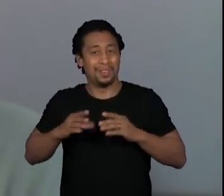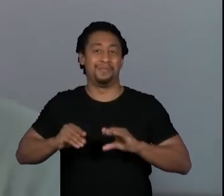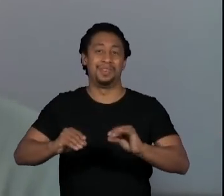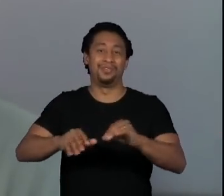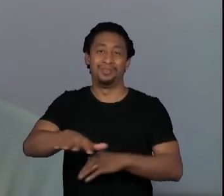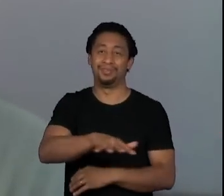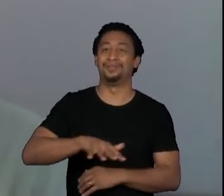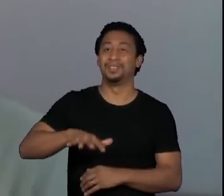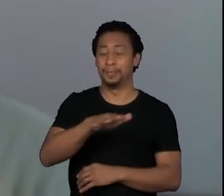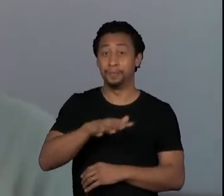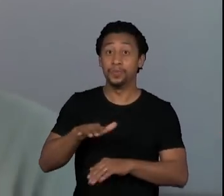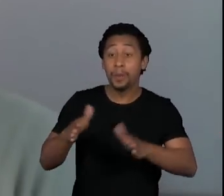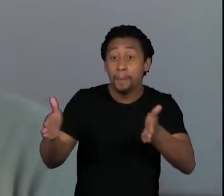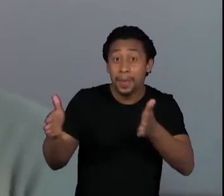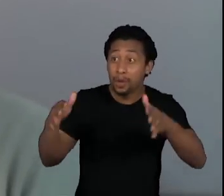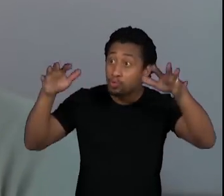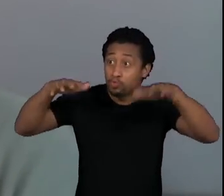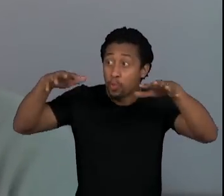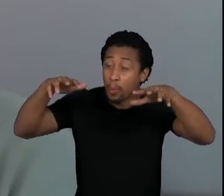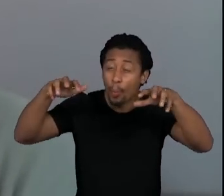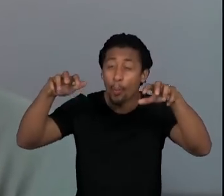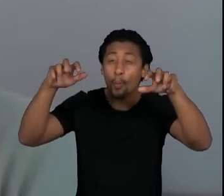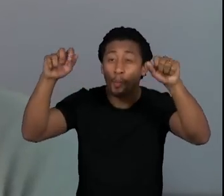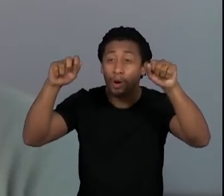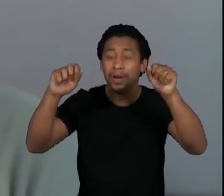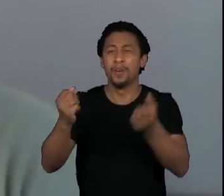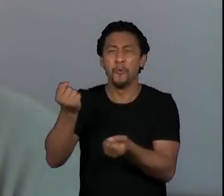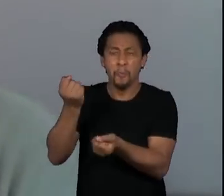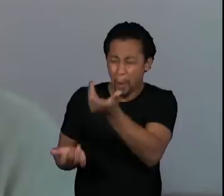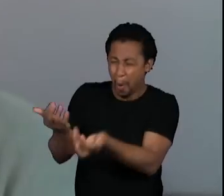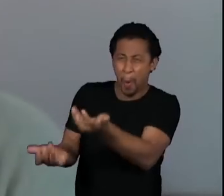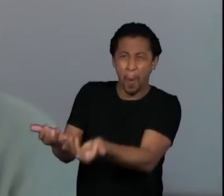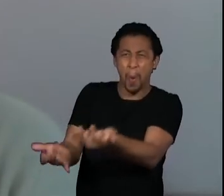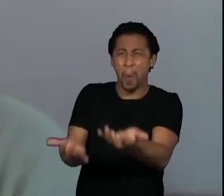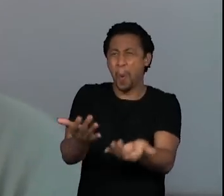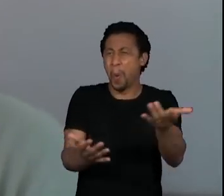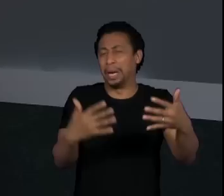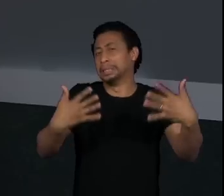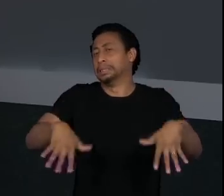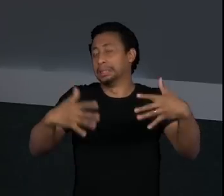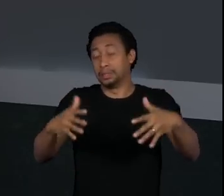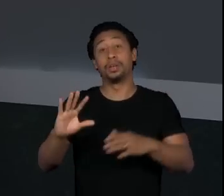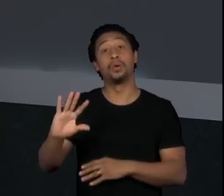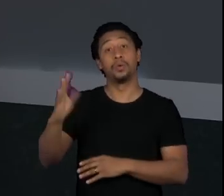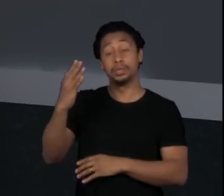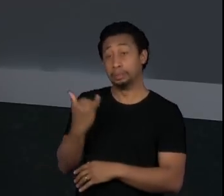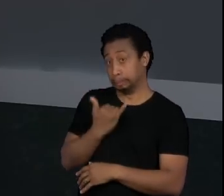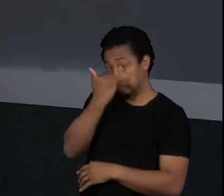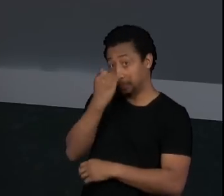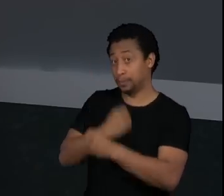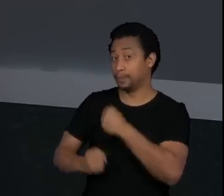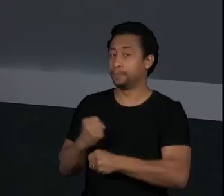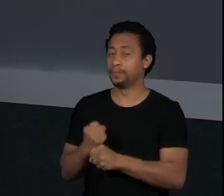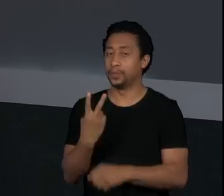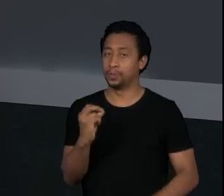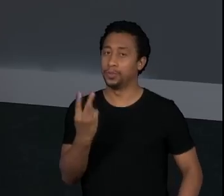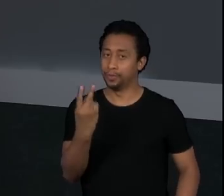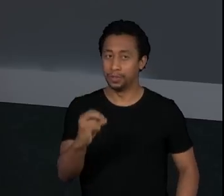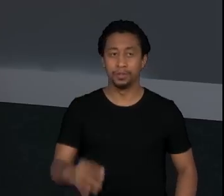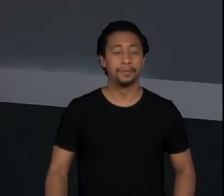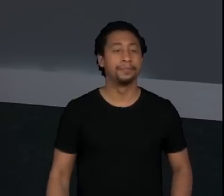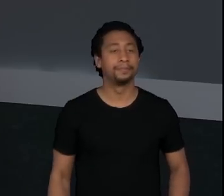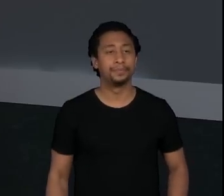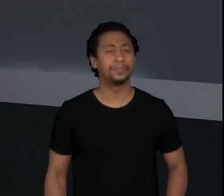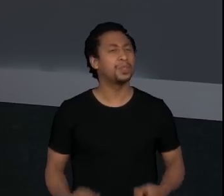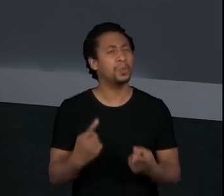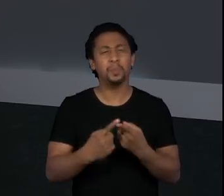cenário de seca, ganham uma proporção que a gente nunca antes viu, que foi o caso de 2020. Por que vocês disseram que está havendo a